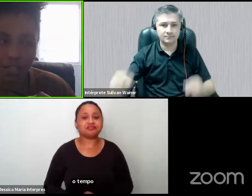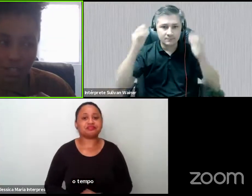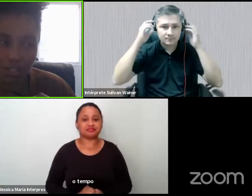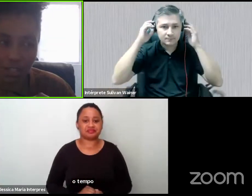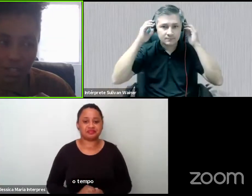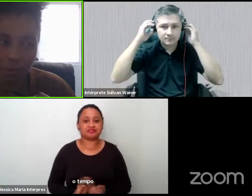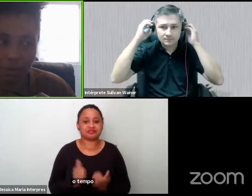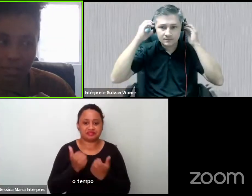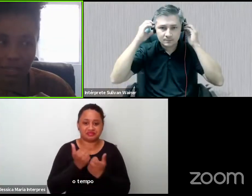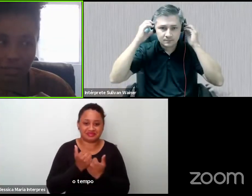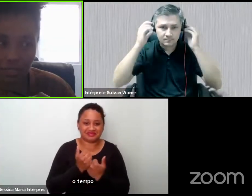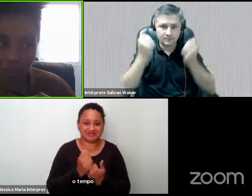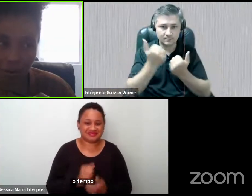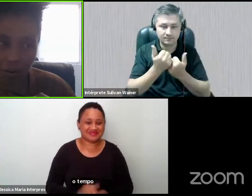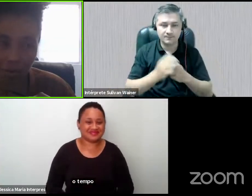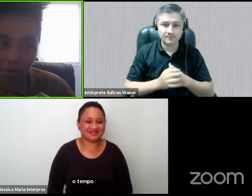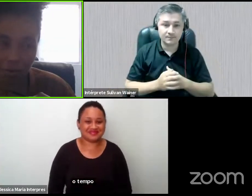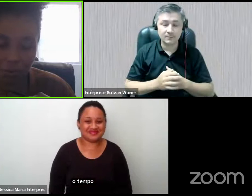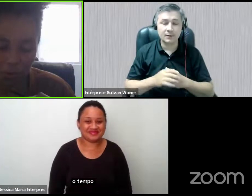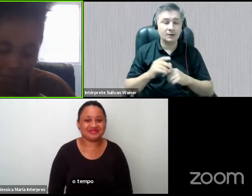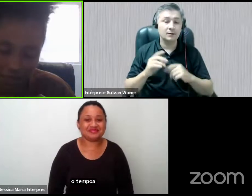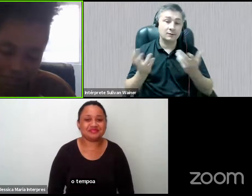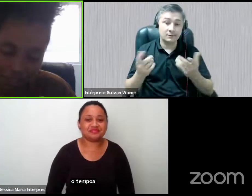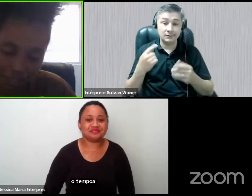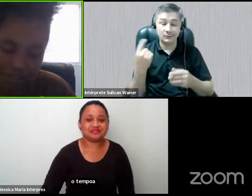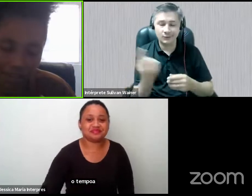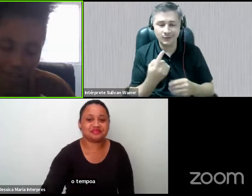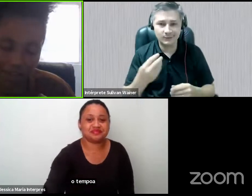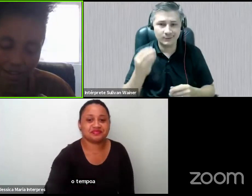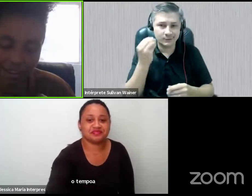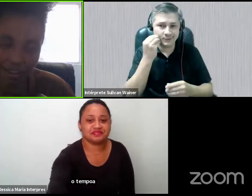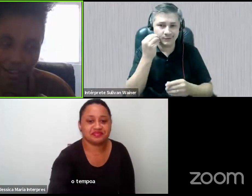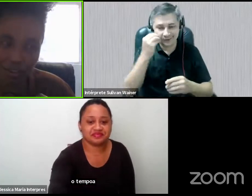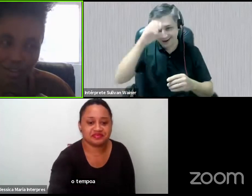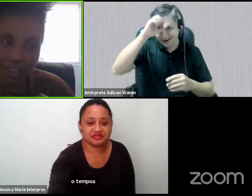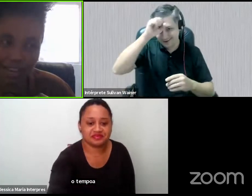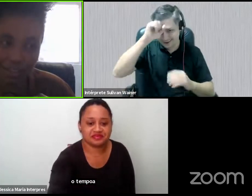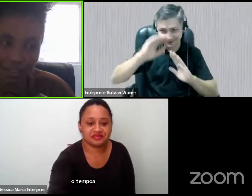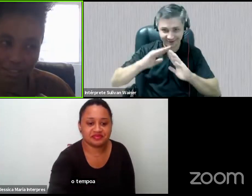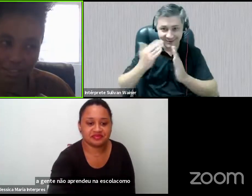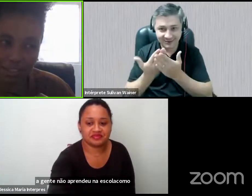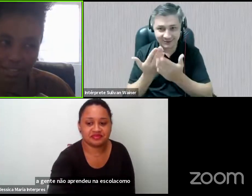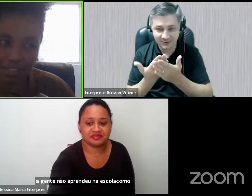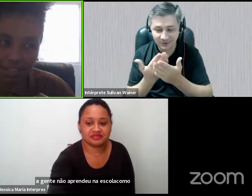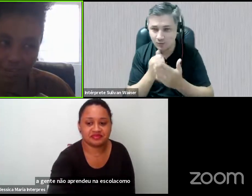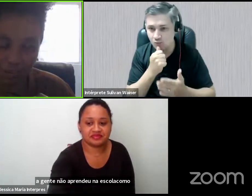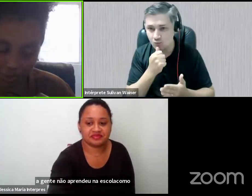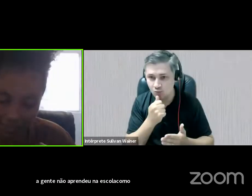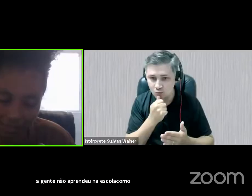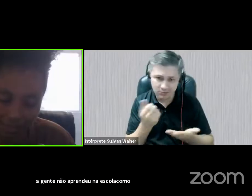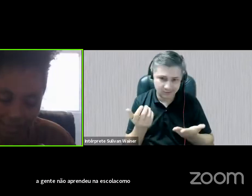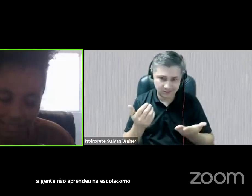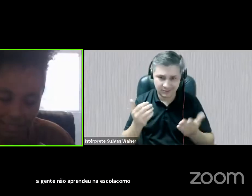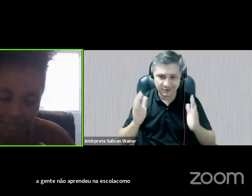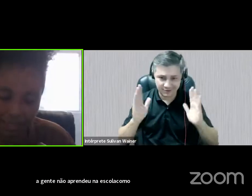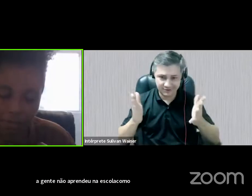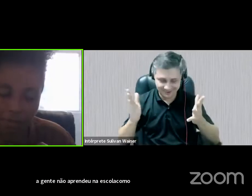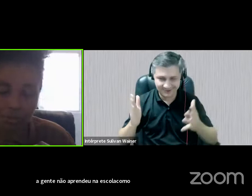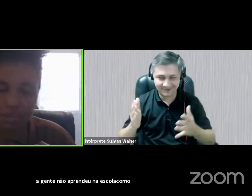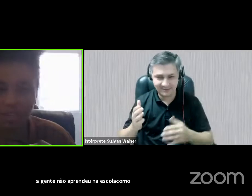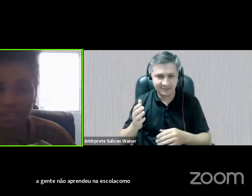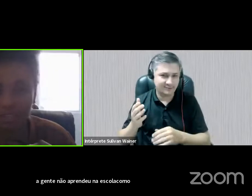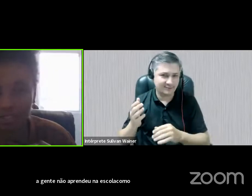o que a gente não aprendeu na escola, como o menino disse, né? A fragilidade na física e em outra disciplina,